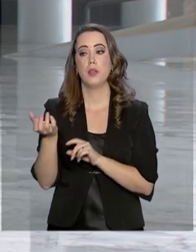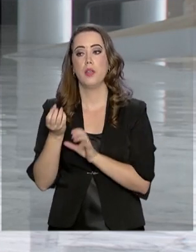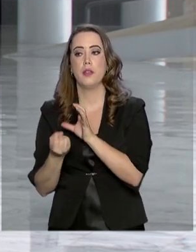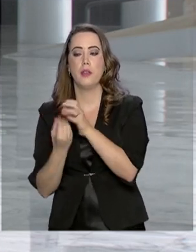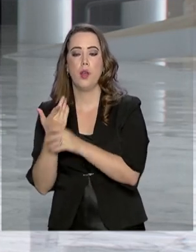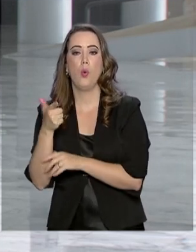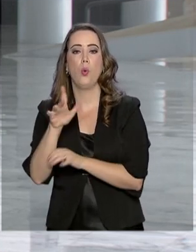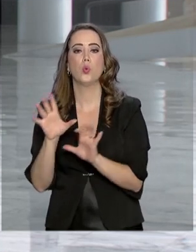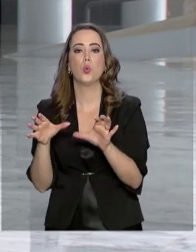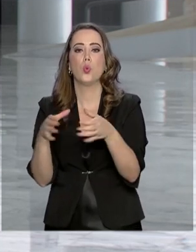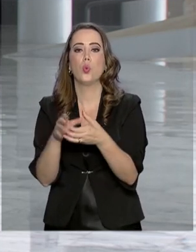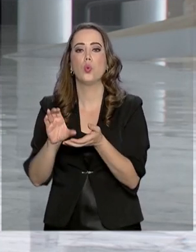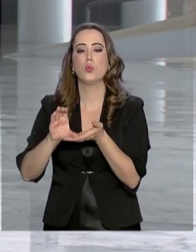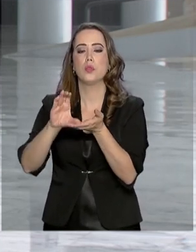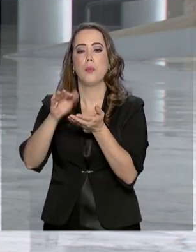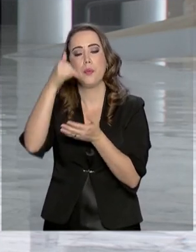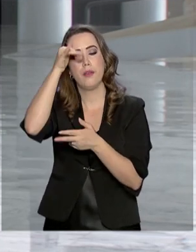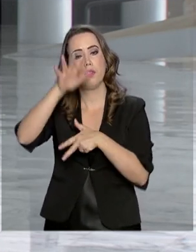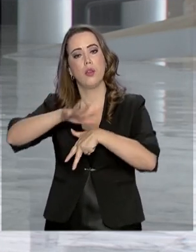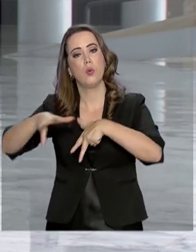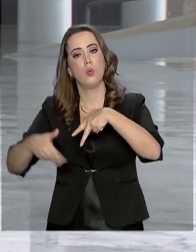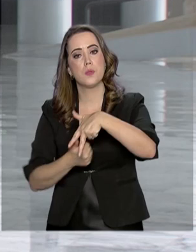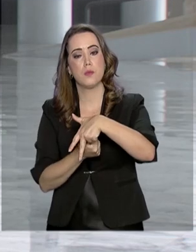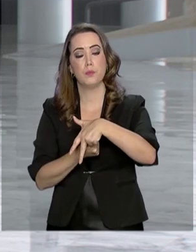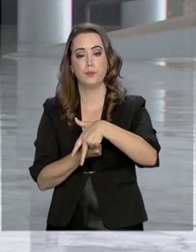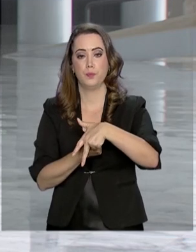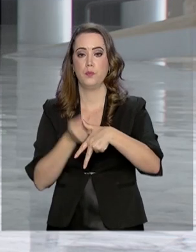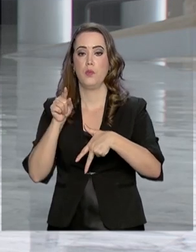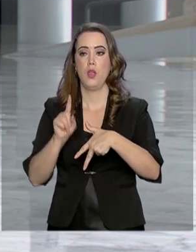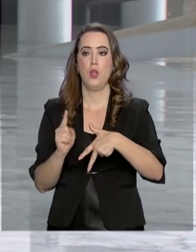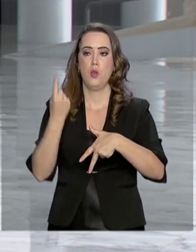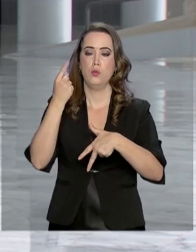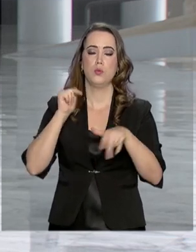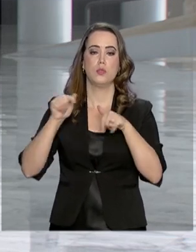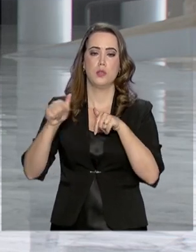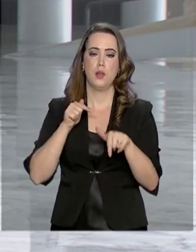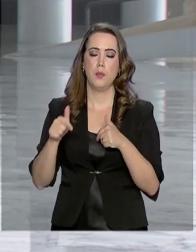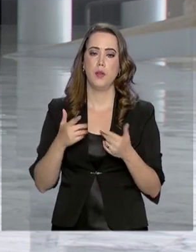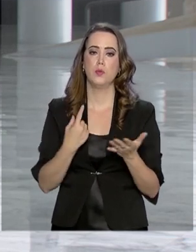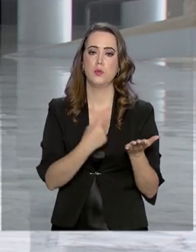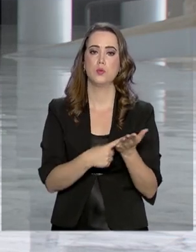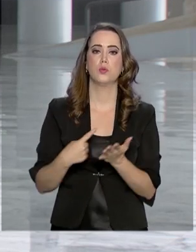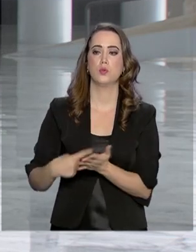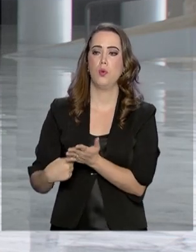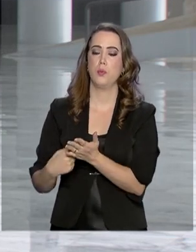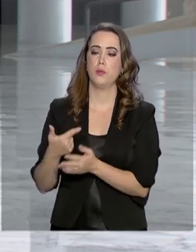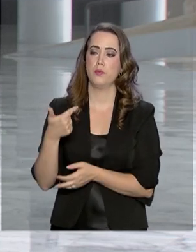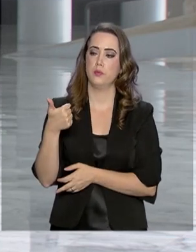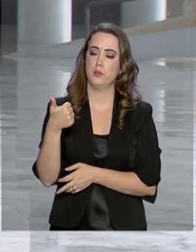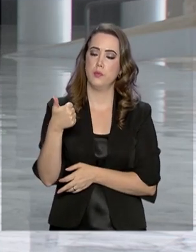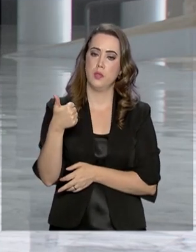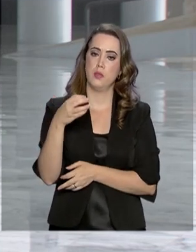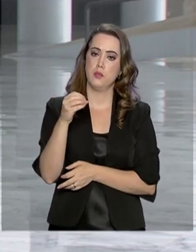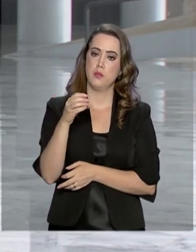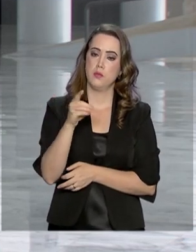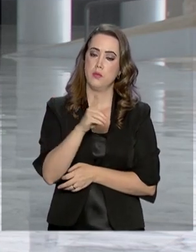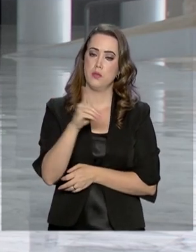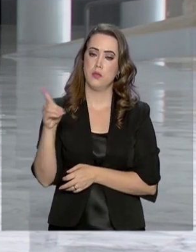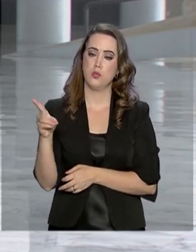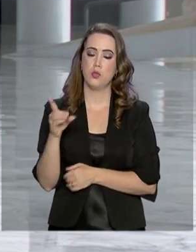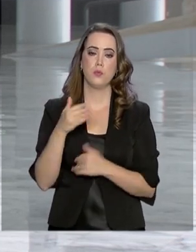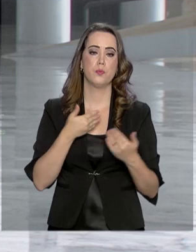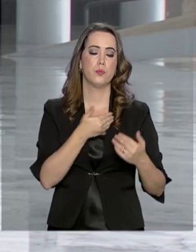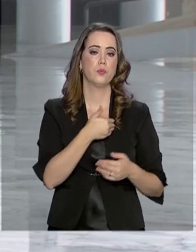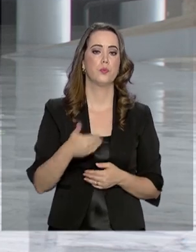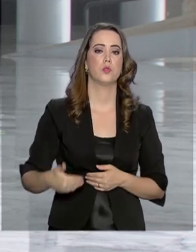dias, um comitê de combate à corrupção. Esta é uma das ações da agenda dos 100 dias de governo e ficará sobre a